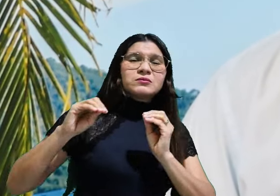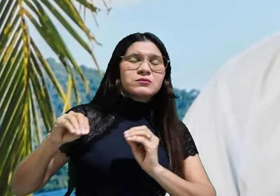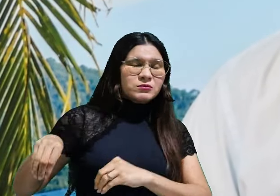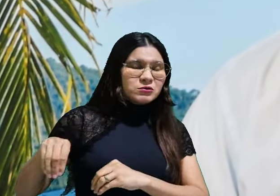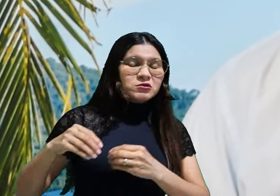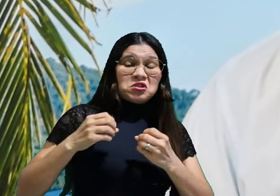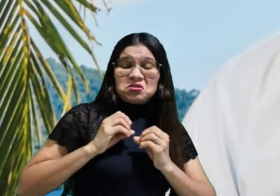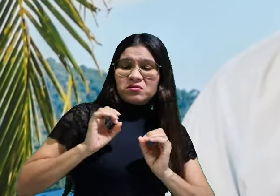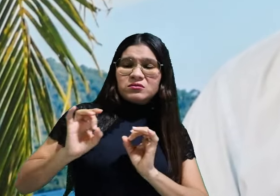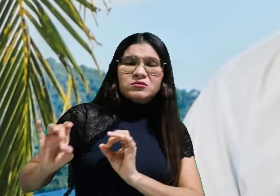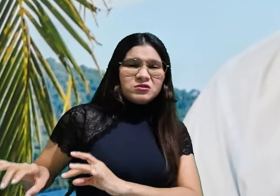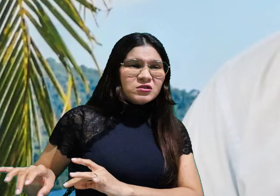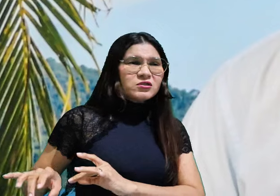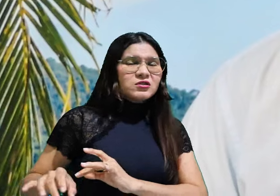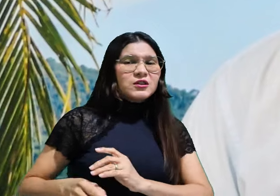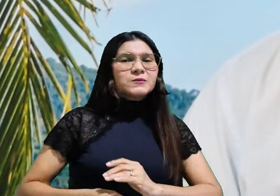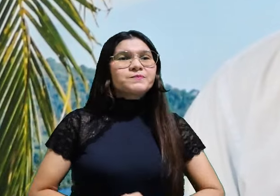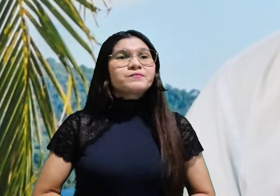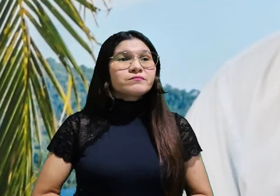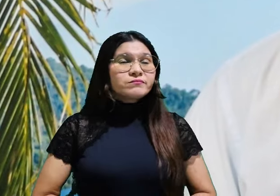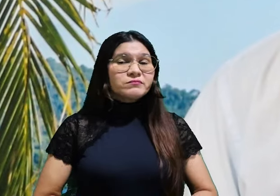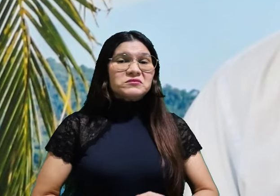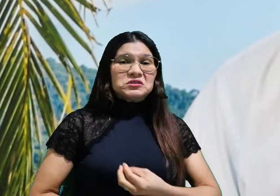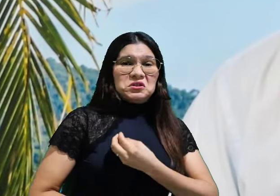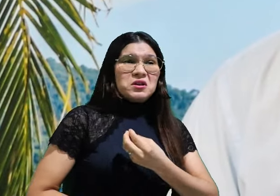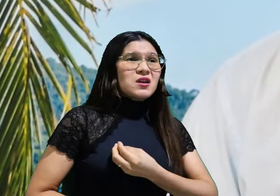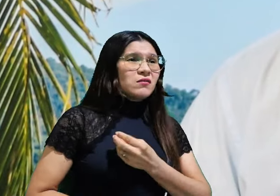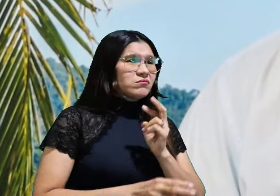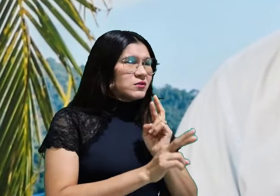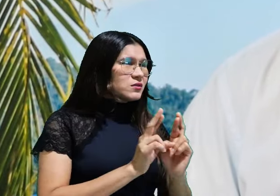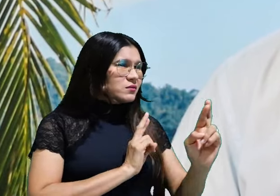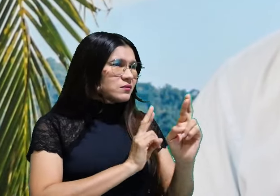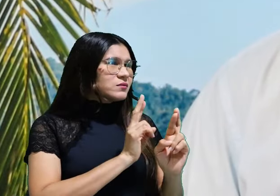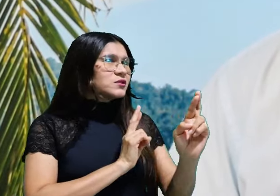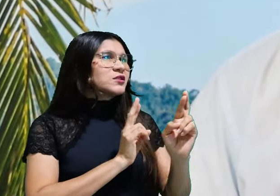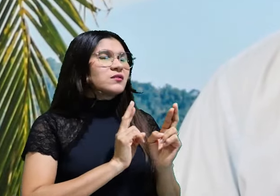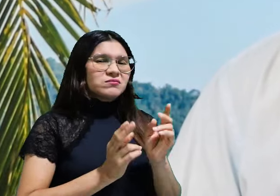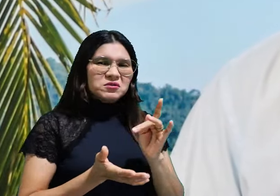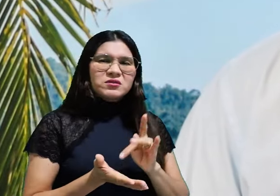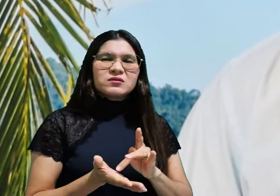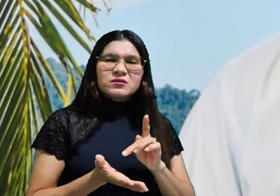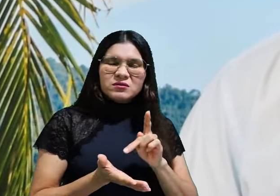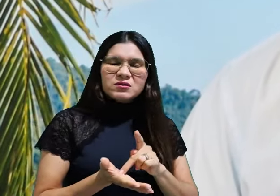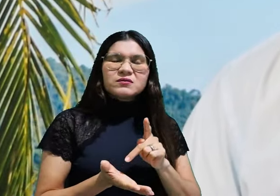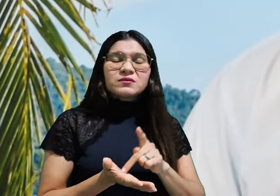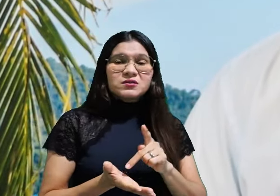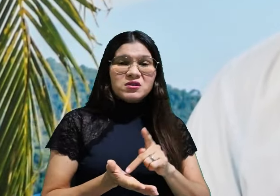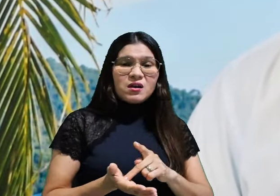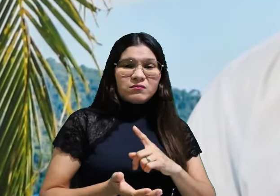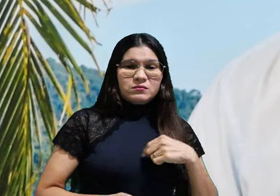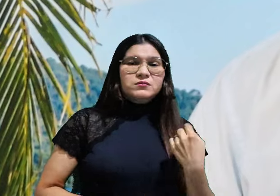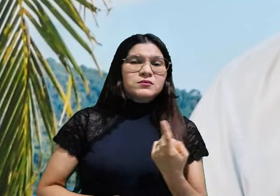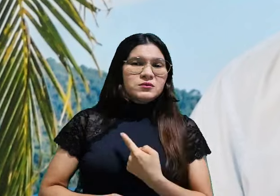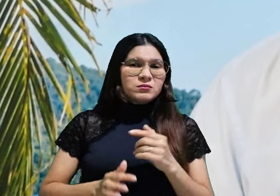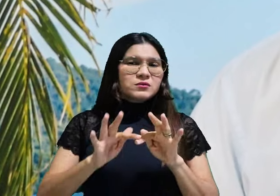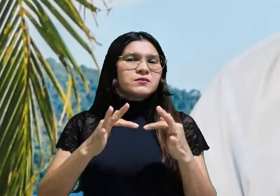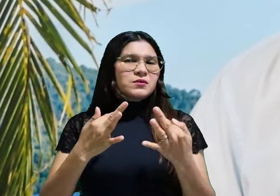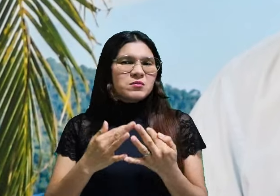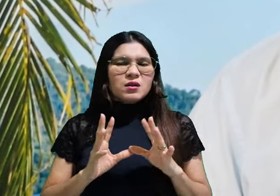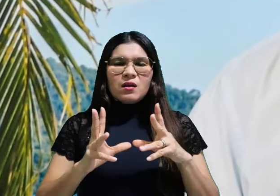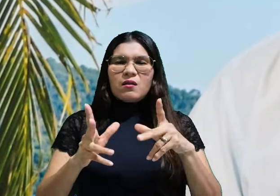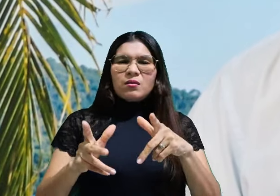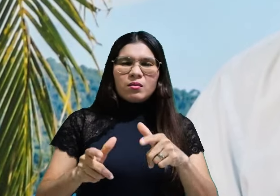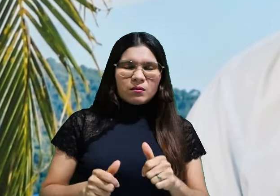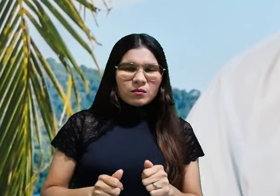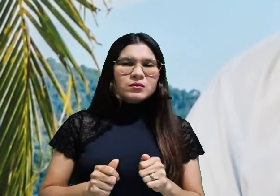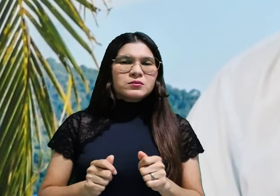teatralidade que possa nascer em minha relação contigo, que em minha família, todos, a começar